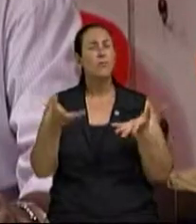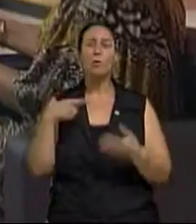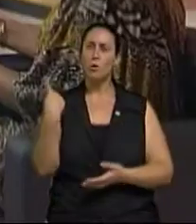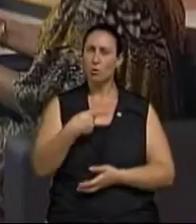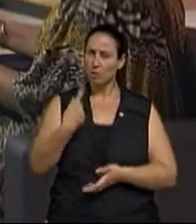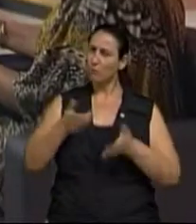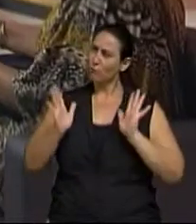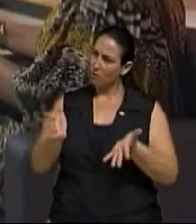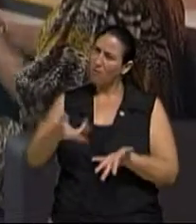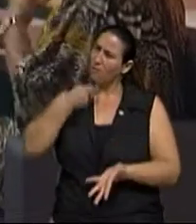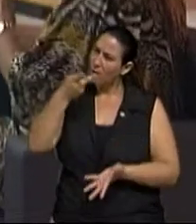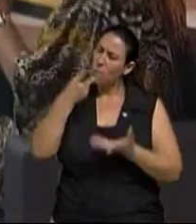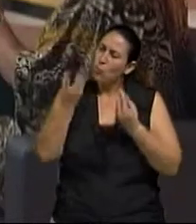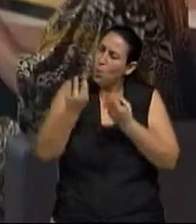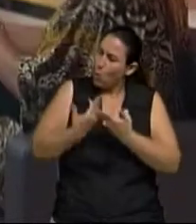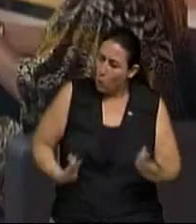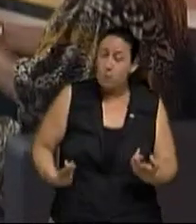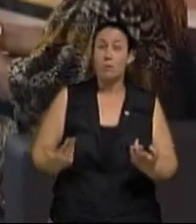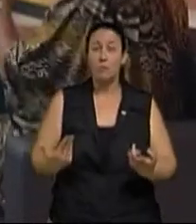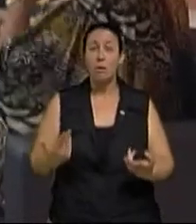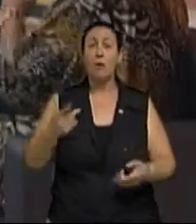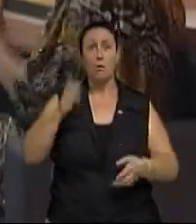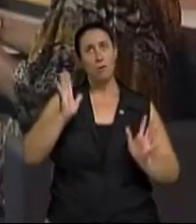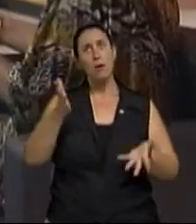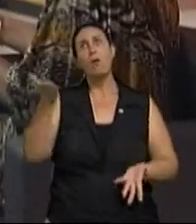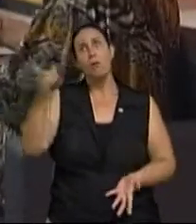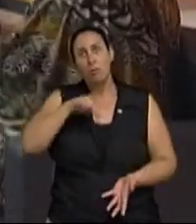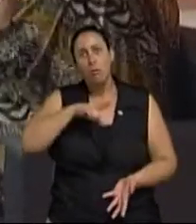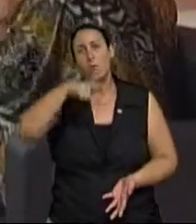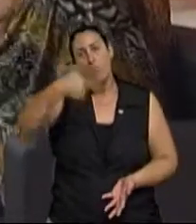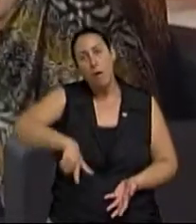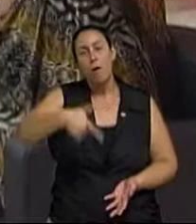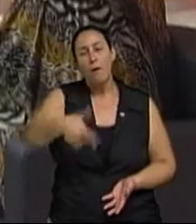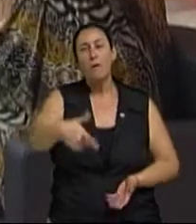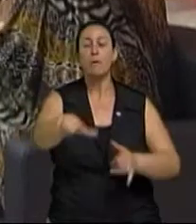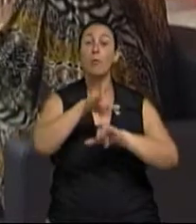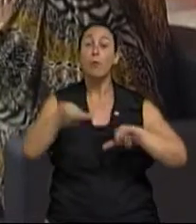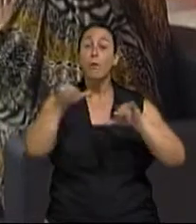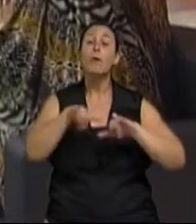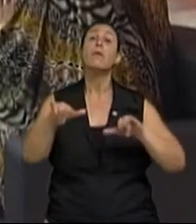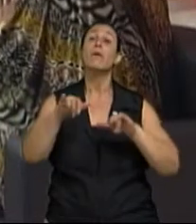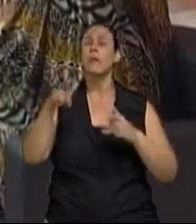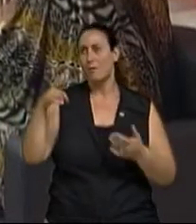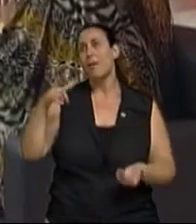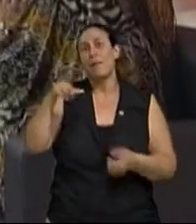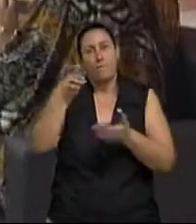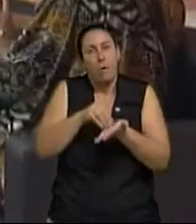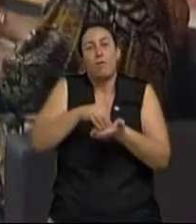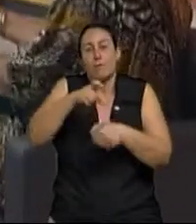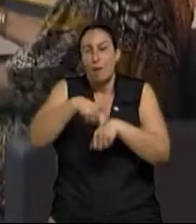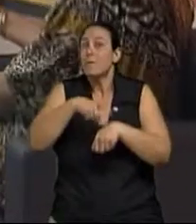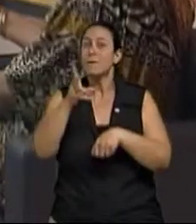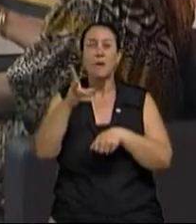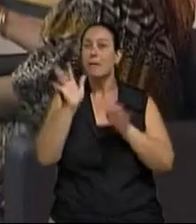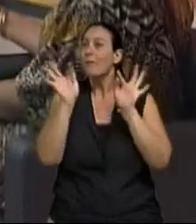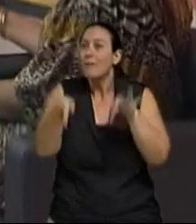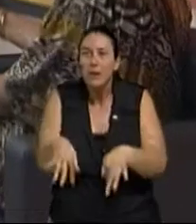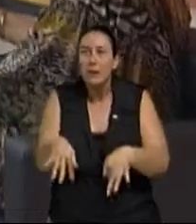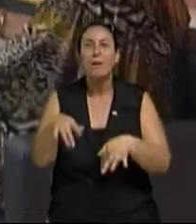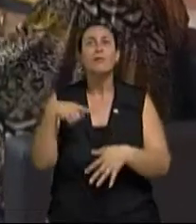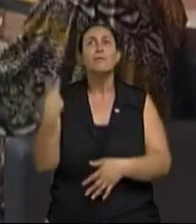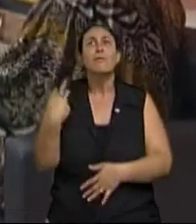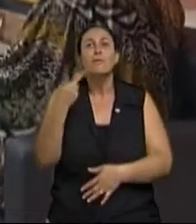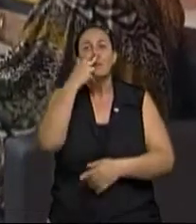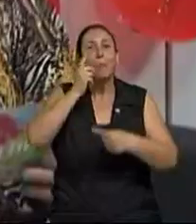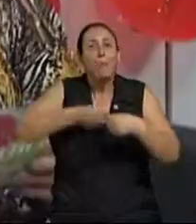importante aí, né? E a gente ainda tem mais um tempo de programa para falar mais ainda e vai faltar tempo, com certeza vai faltar tempo, né? Sempre falta.